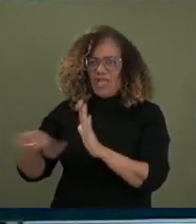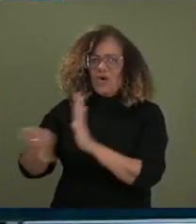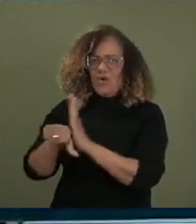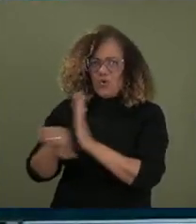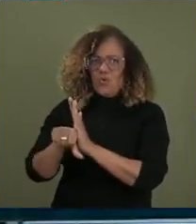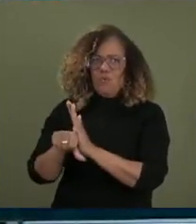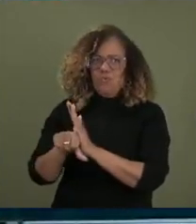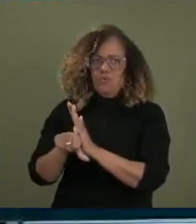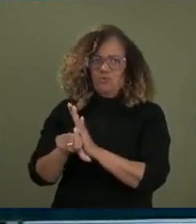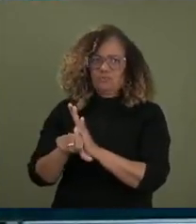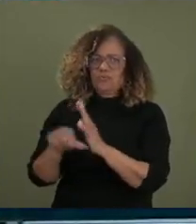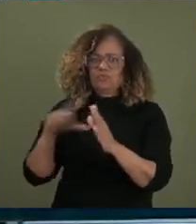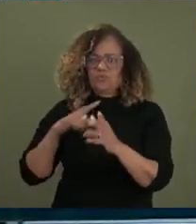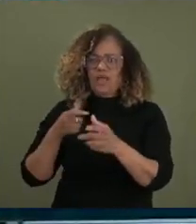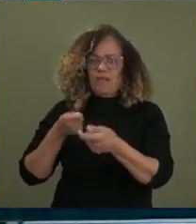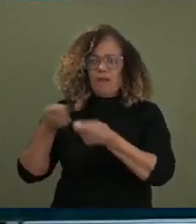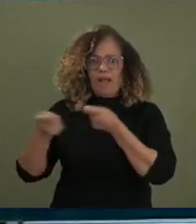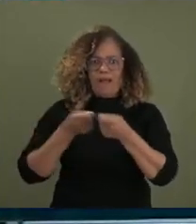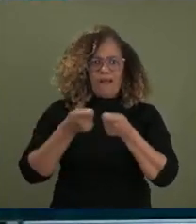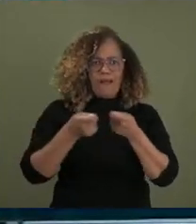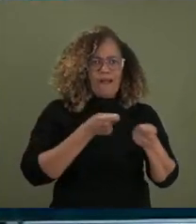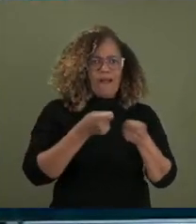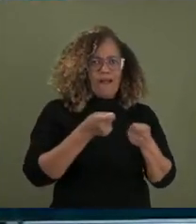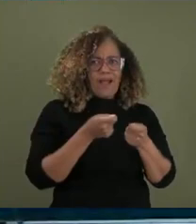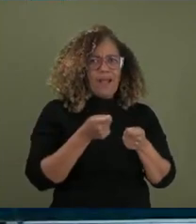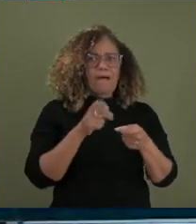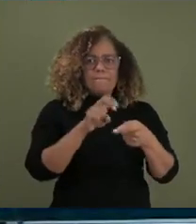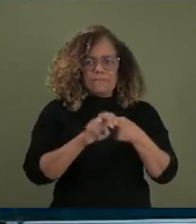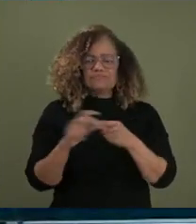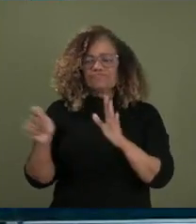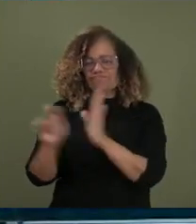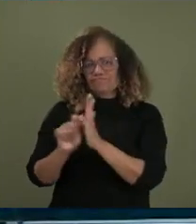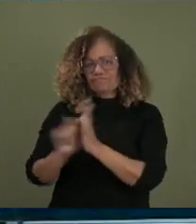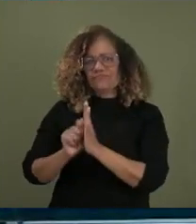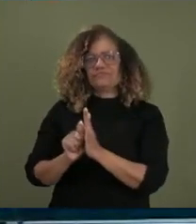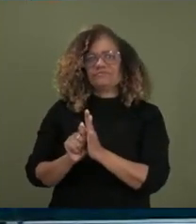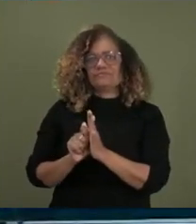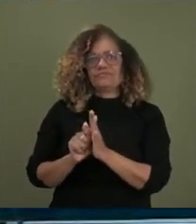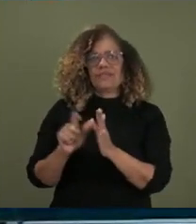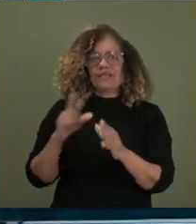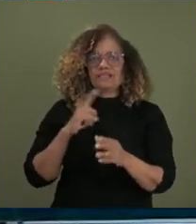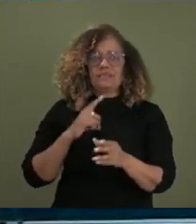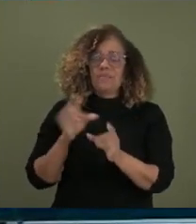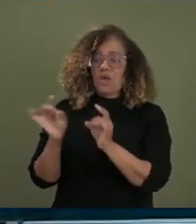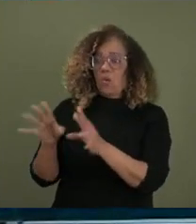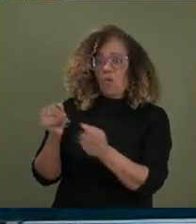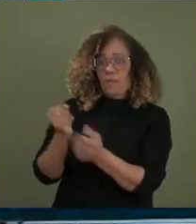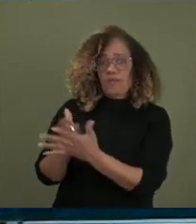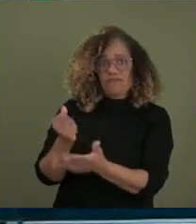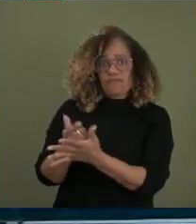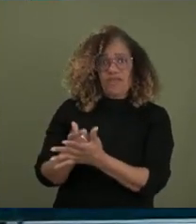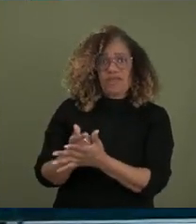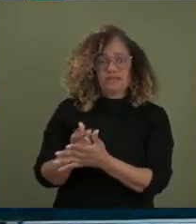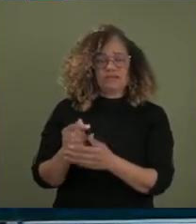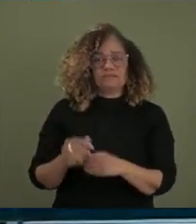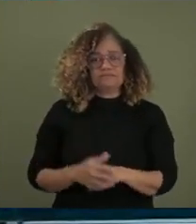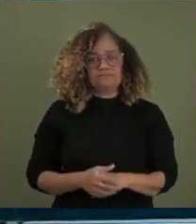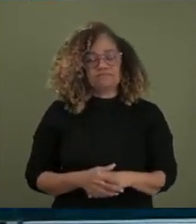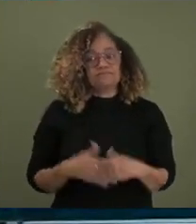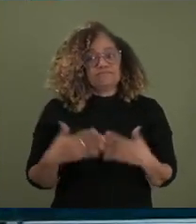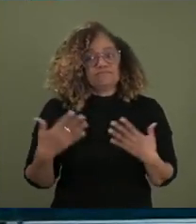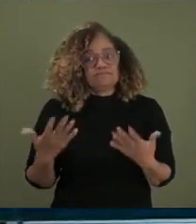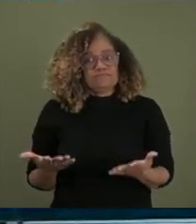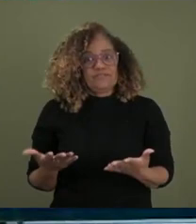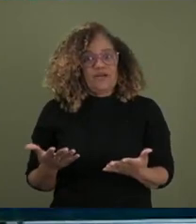tomadas e envoltas em função de tráfico de drogas. Não há outra atividade mais lucrativa do que essa ainda no mundo. Então,